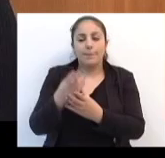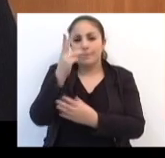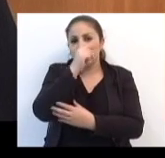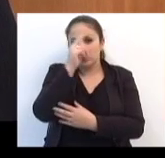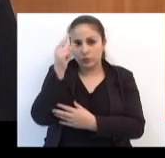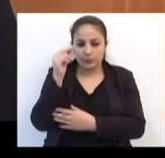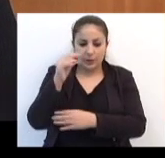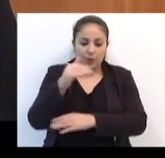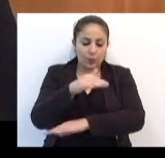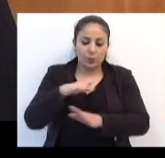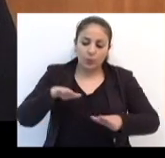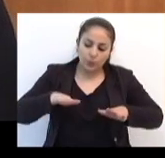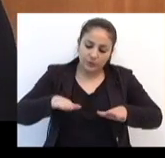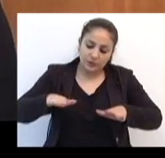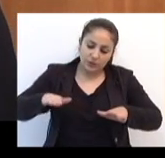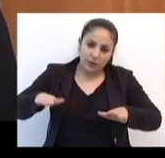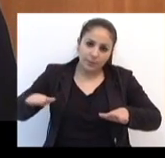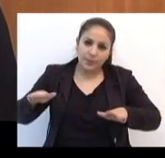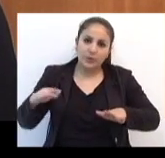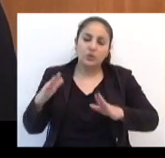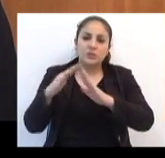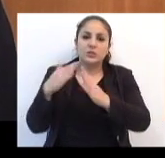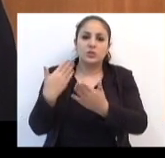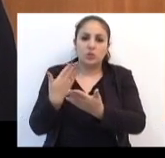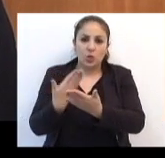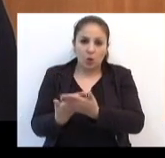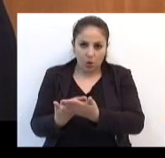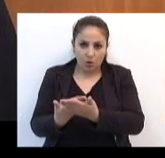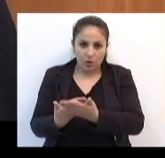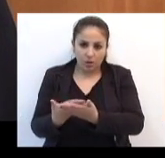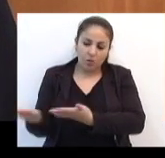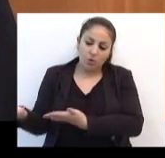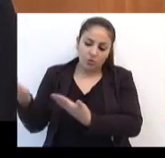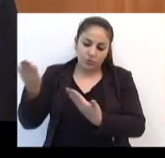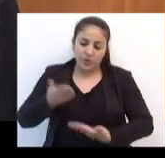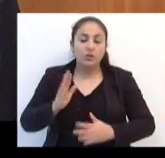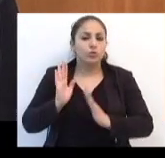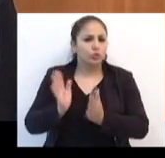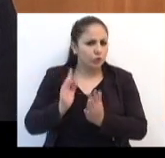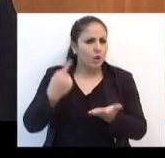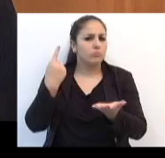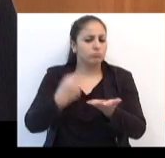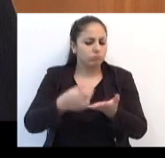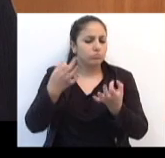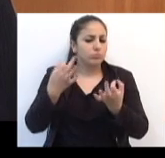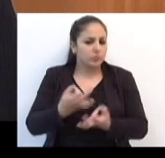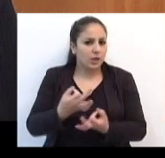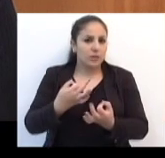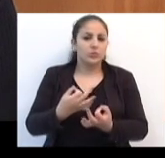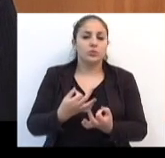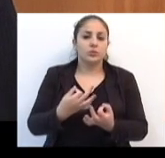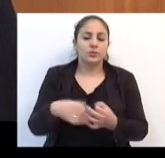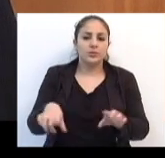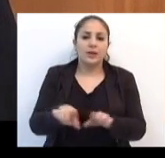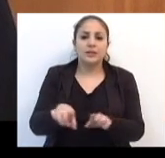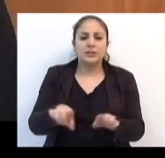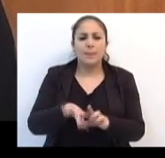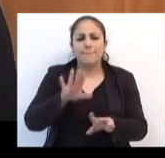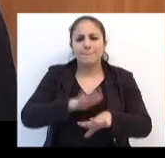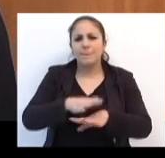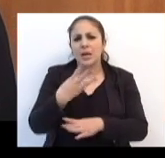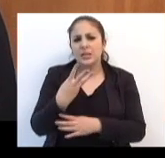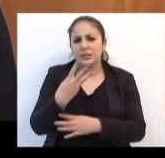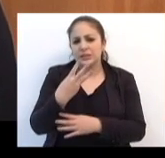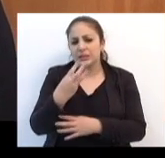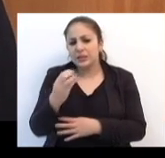estacionamento, escolas vão ser convidadas, que já marcaram presença. Vai ter a encenação de um grande incidente com em torno de mais